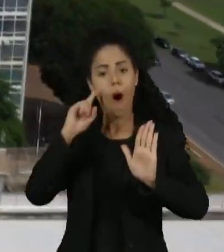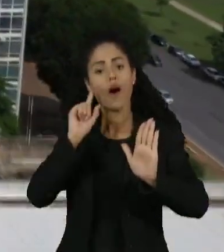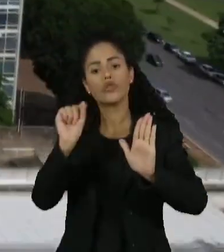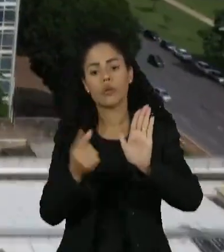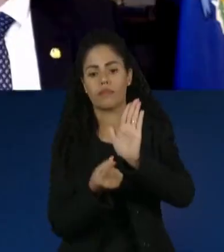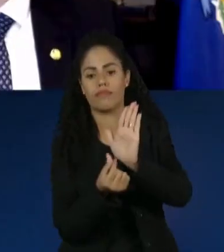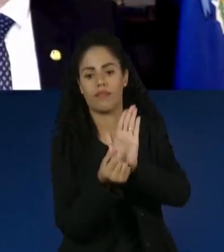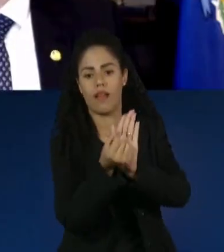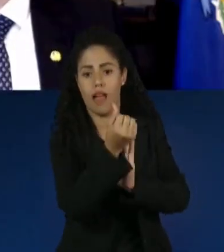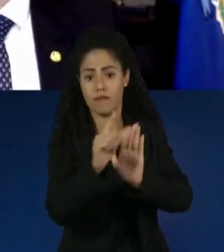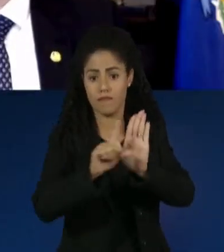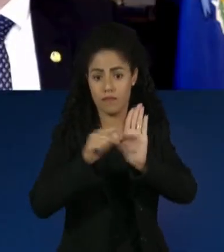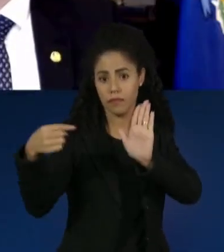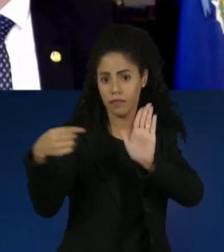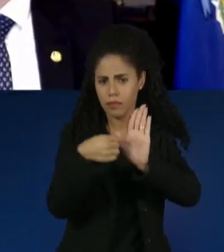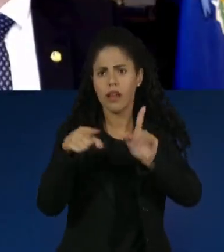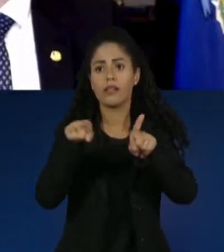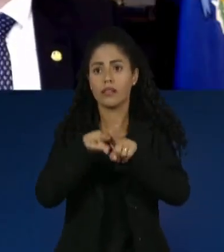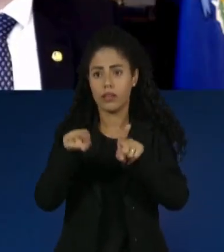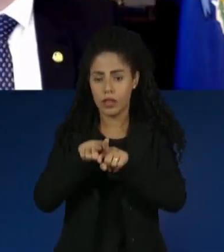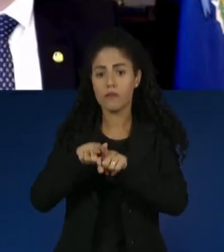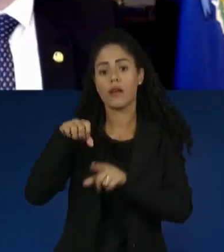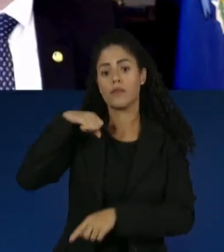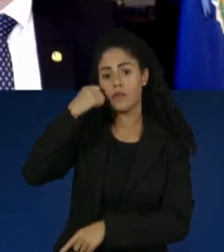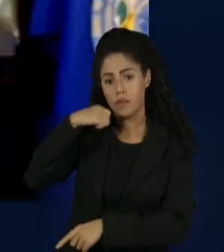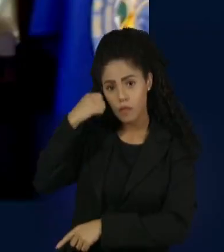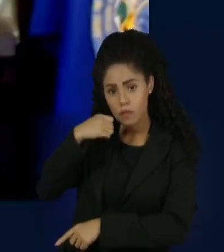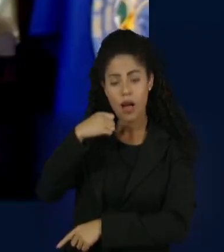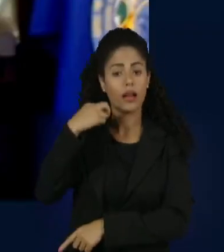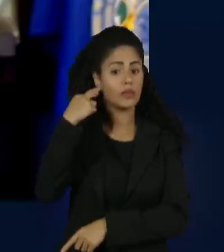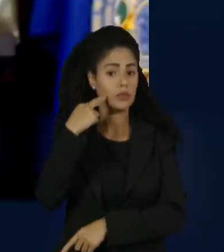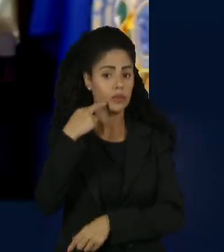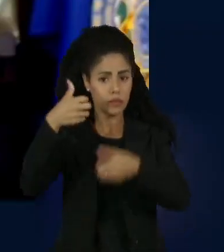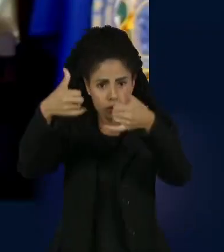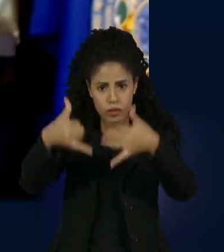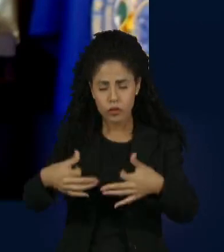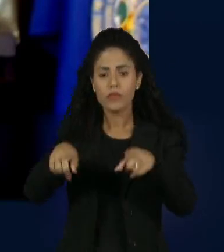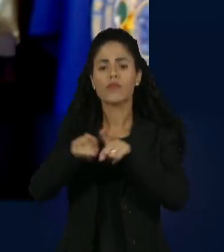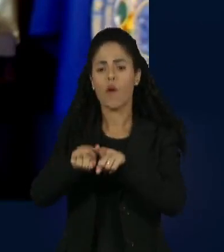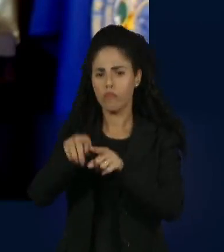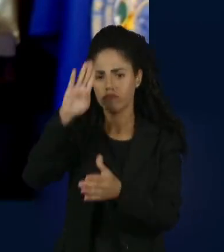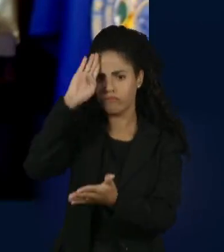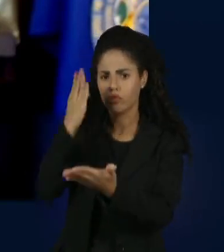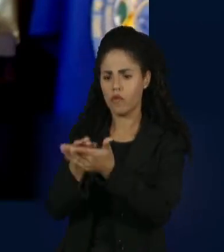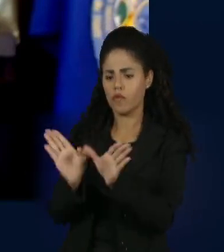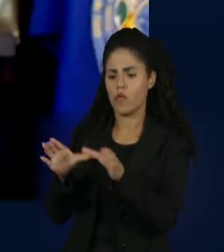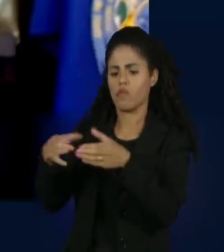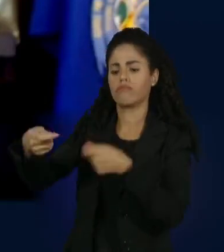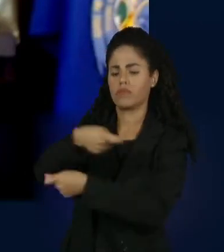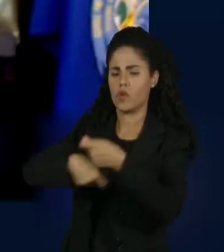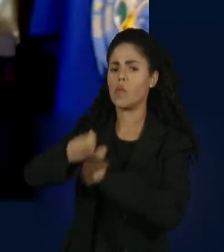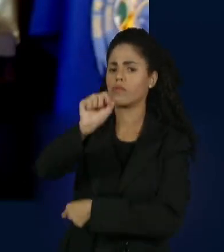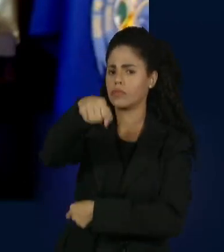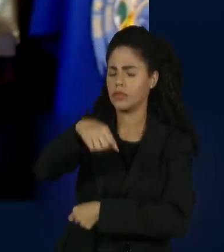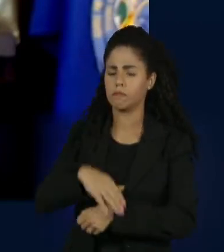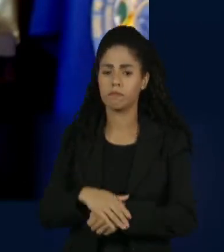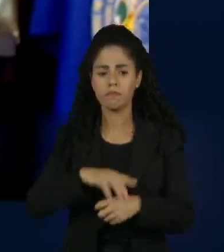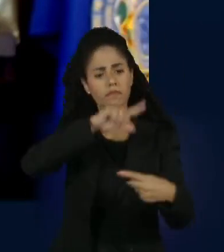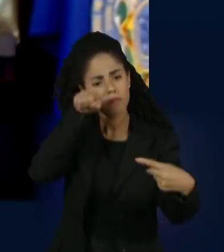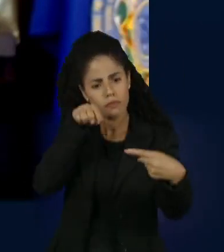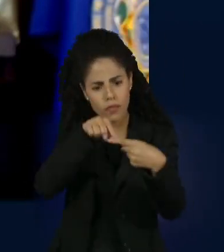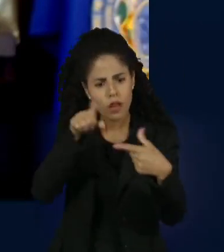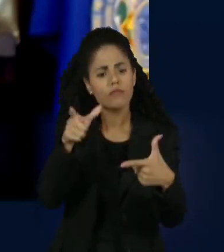orçamentárias. O presidente do Senado, Rodrigo Pacheco, pregou confiança na equipe econômica. Essa meta deve ser